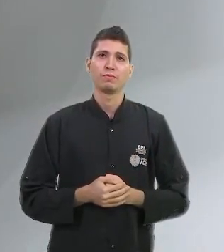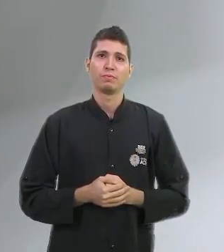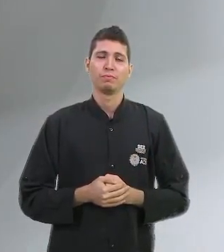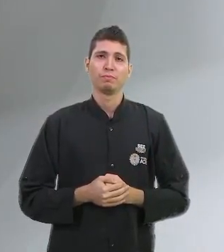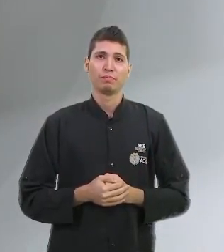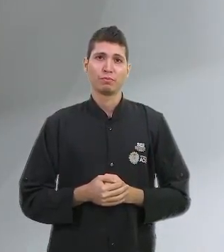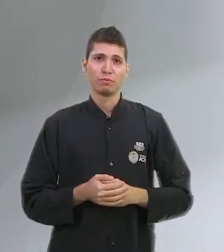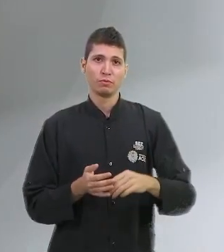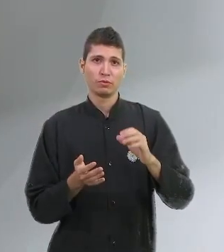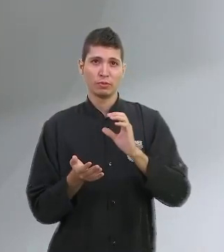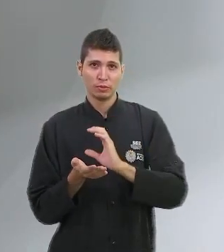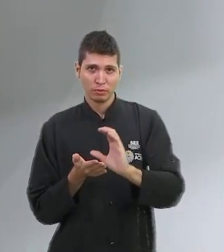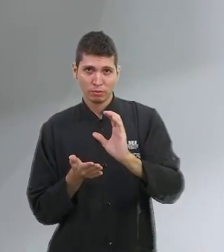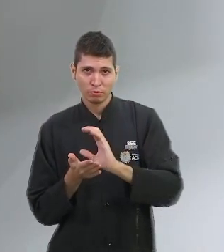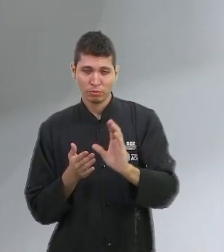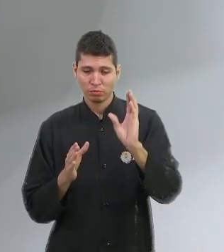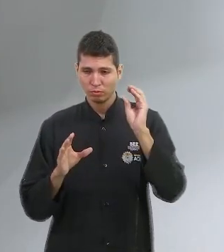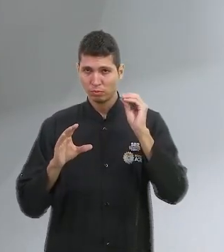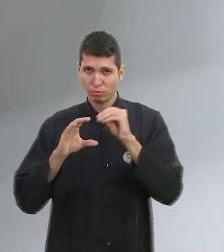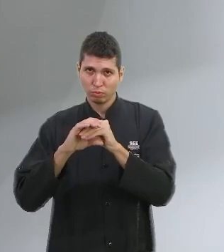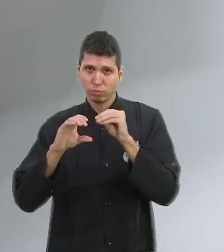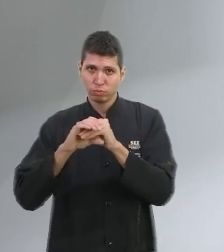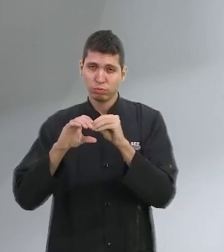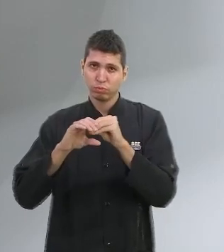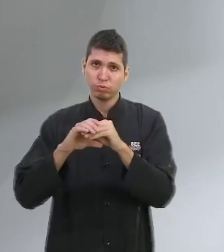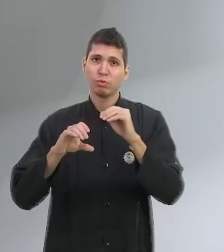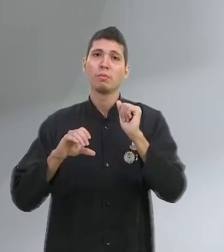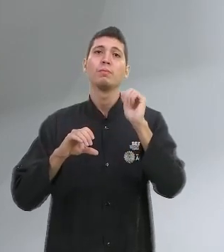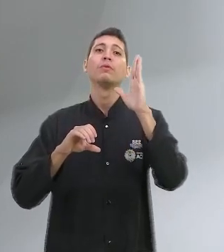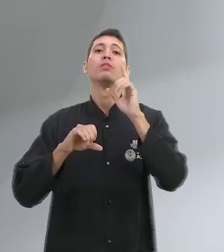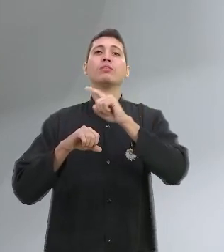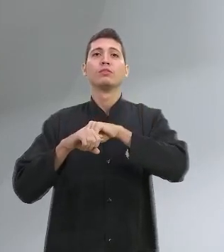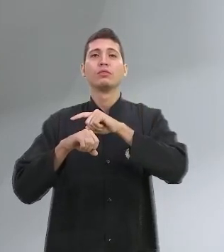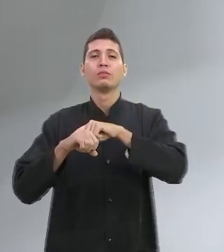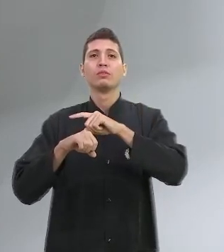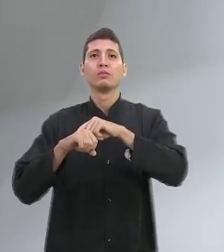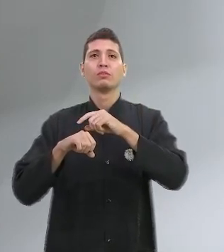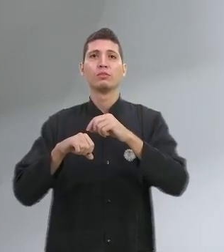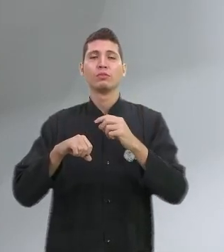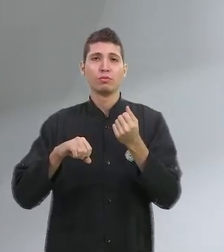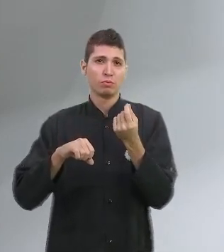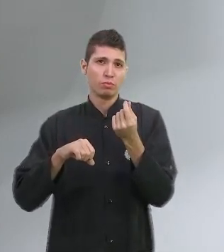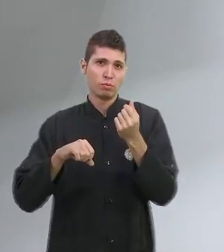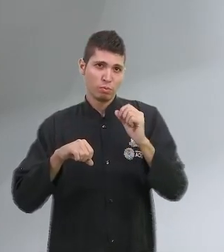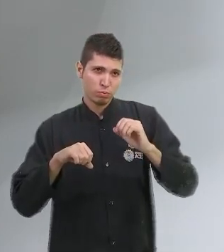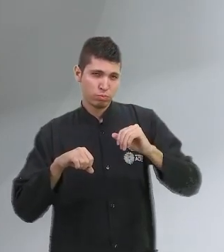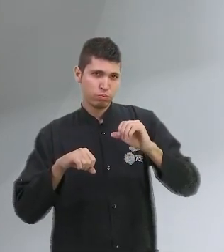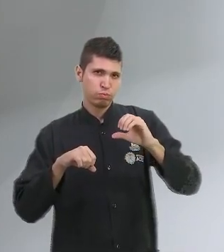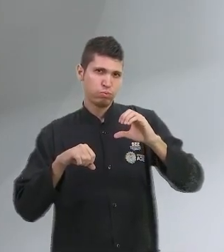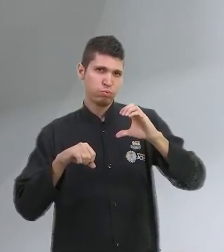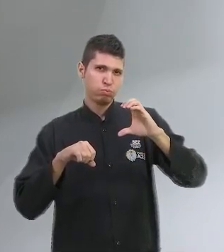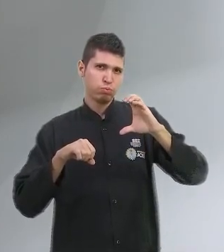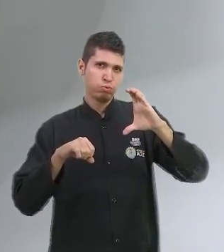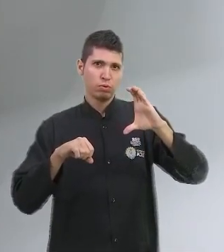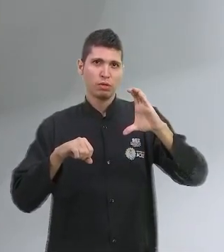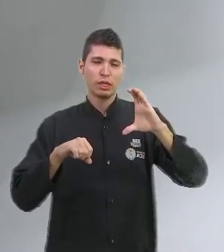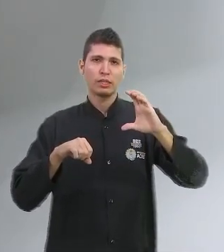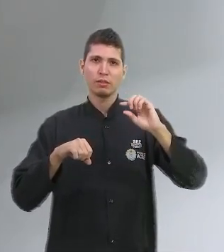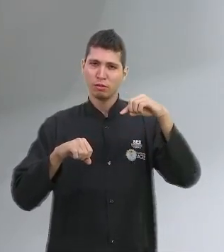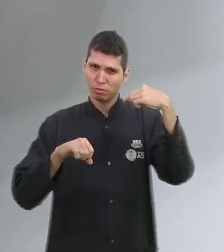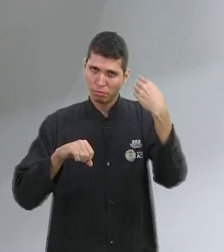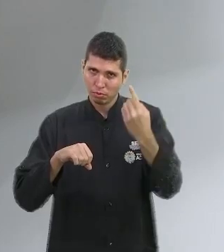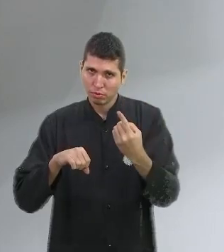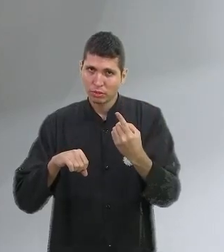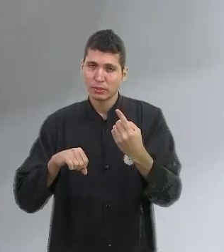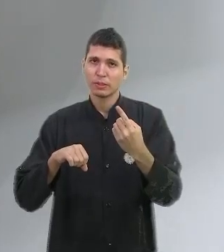Deixar por bastante tempo e valores muito altos. De qualquer forma, você vai ter um retorno se você